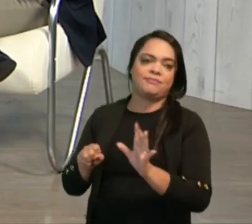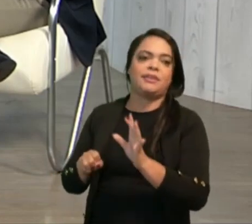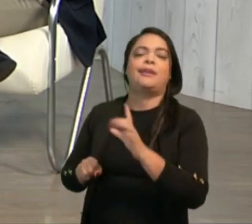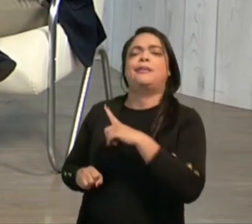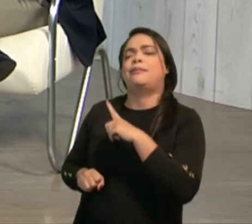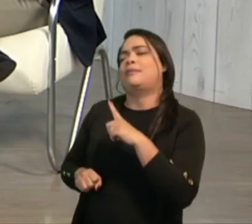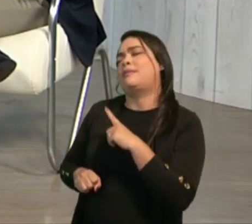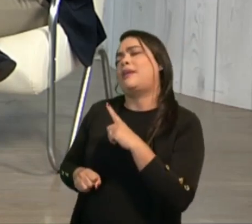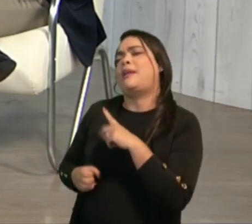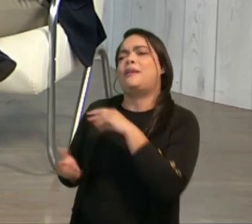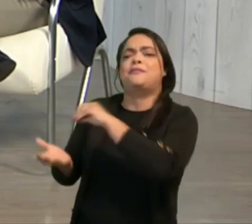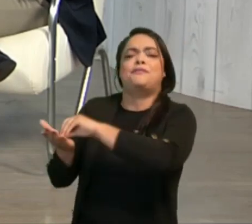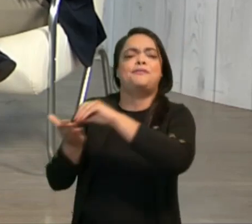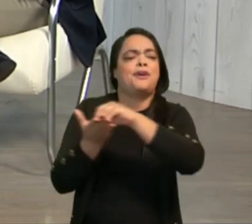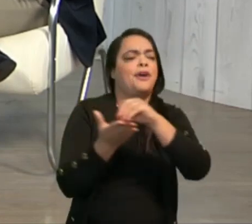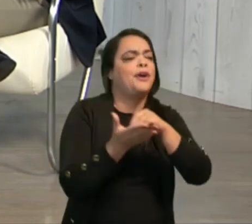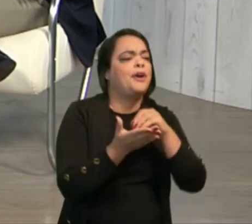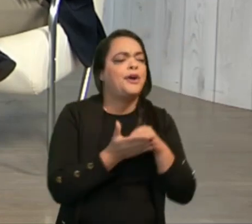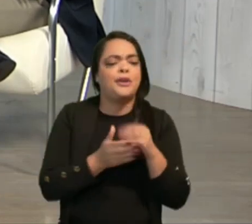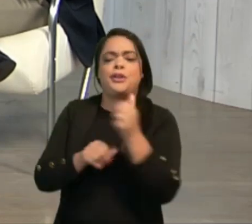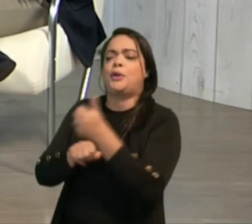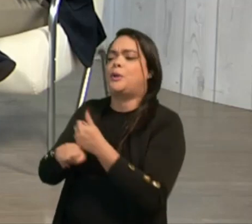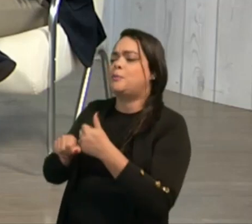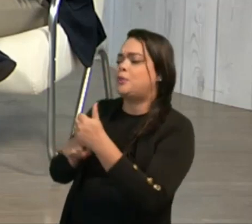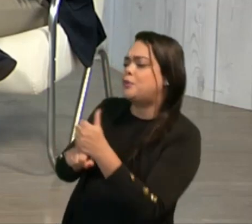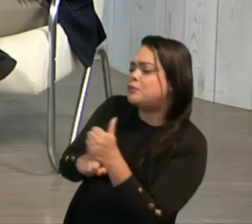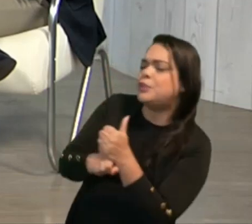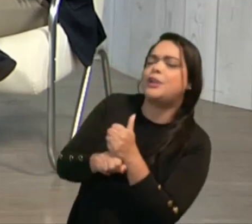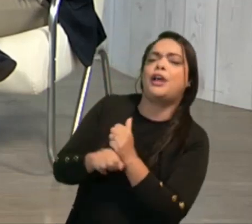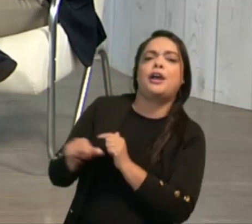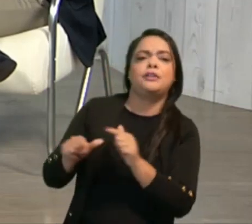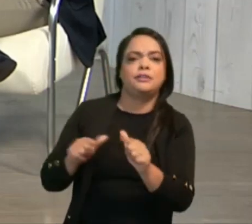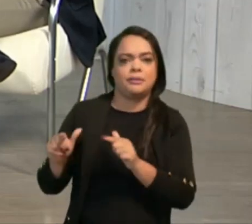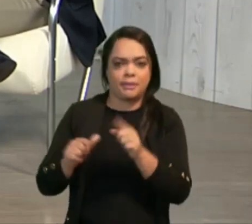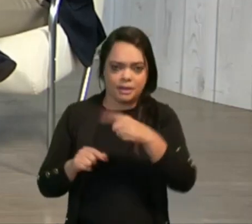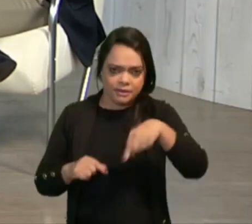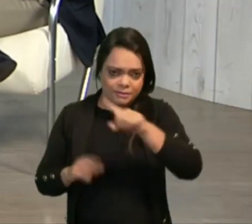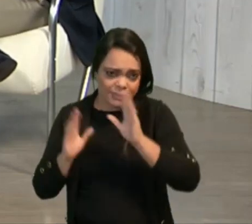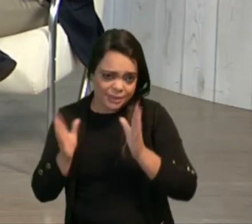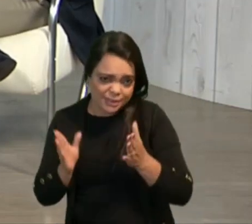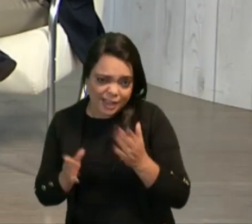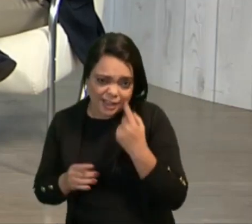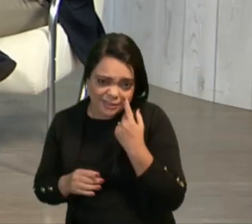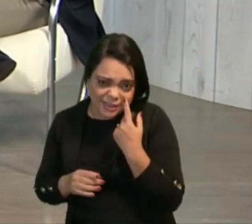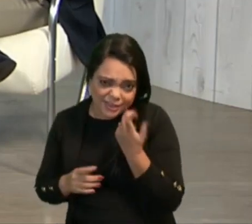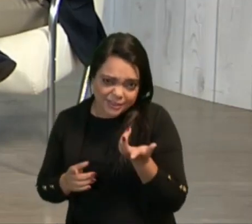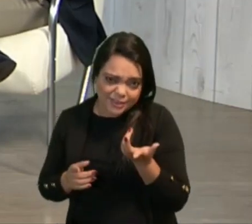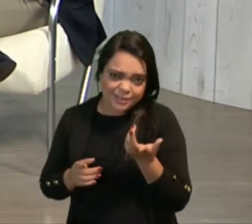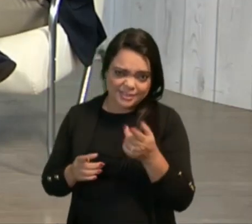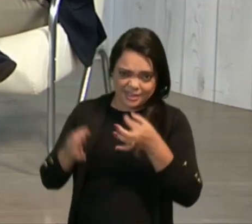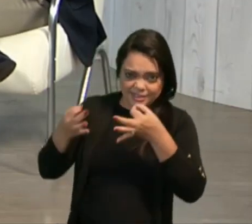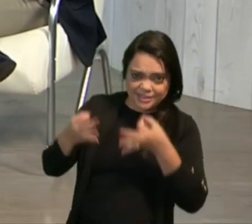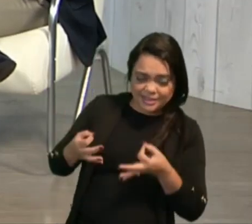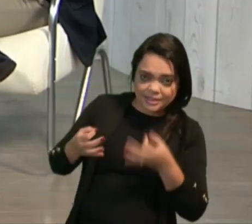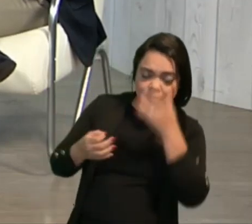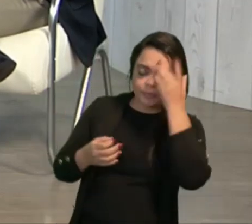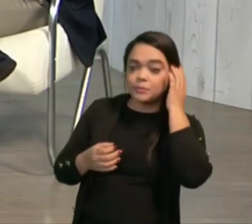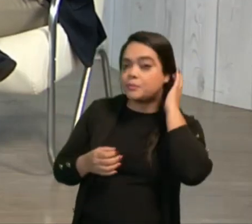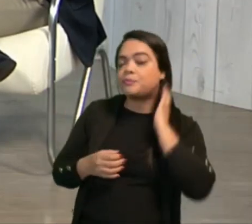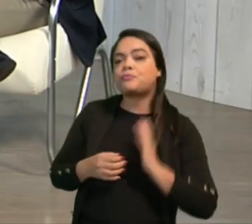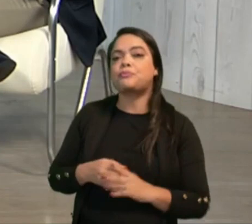queixas de que falta mão de obra qualificada no mercado. Você já deve ter ouvido, tenho certeza que o nosso ouvinte também já ouviu,